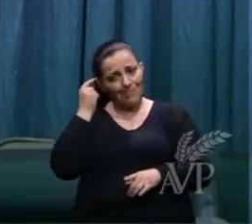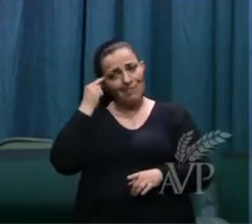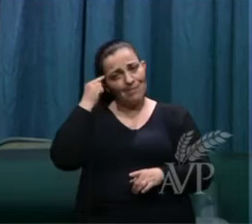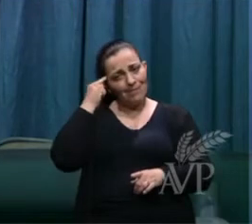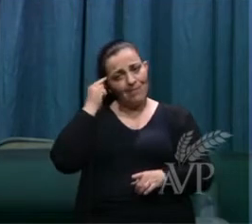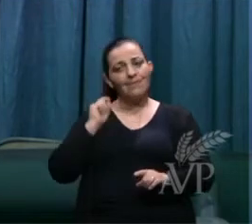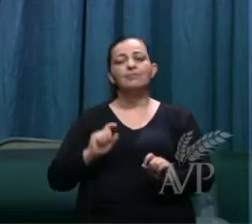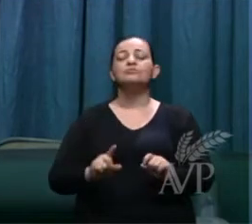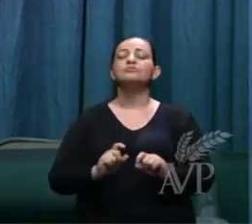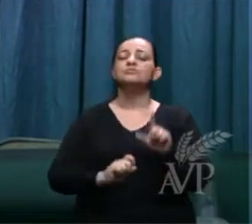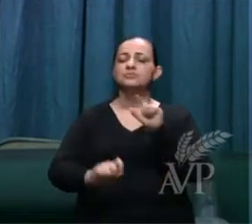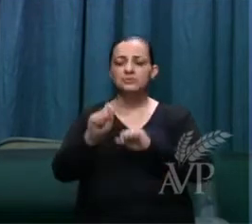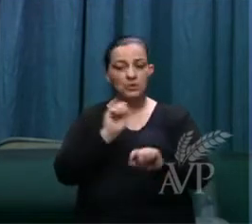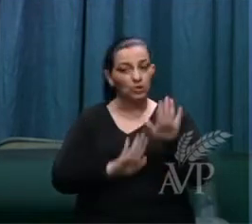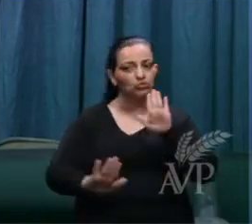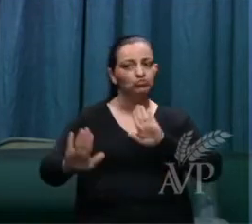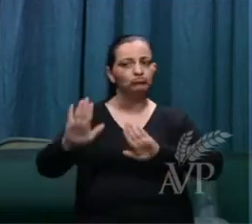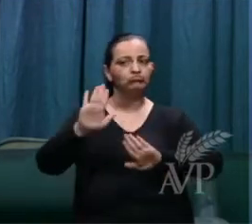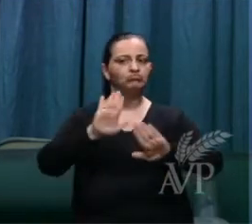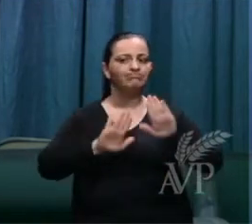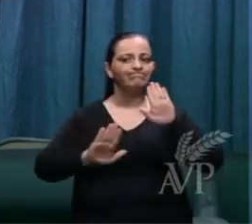refreia, ela se cuida,